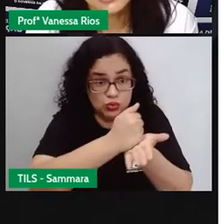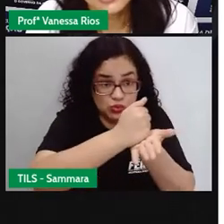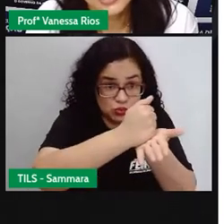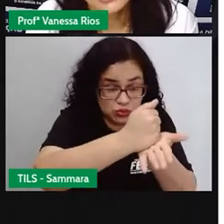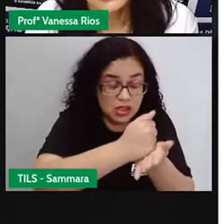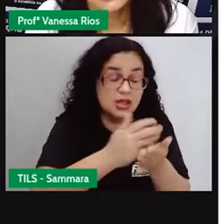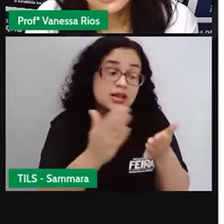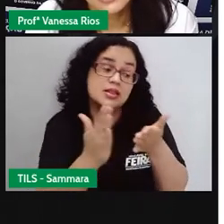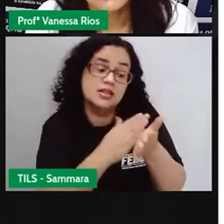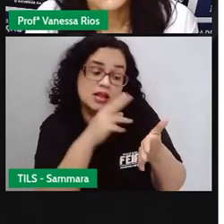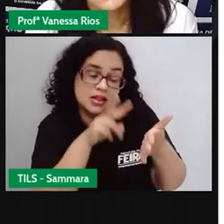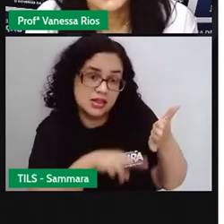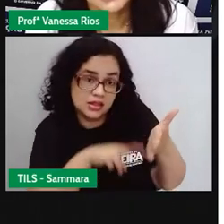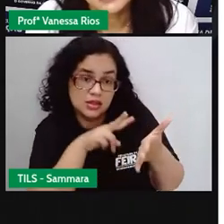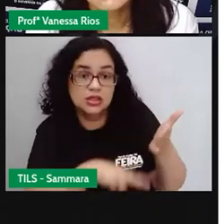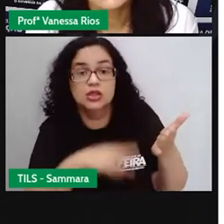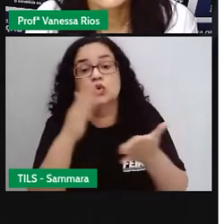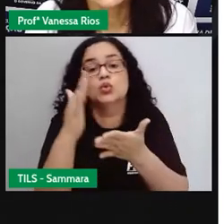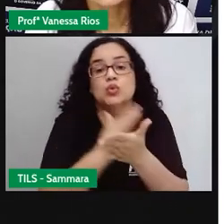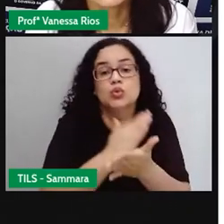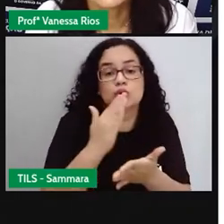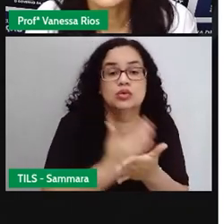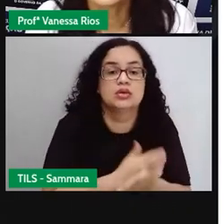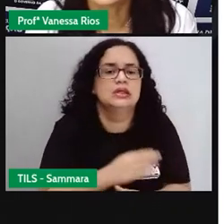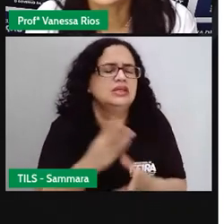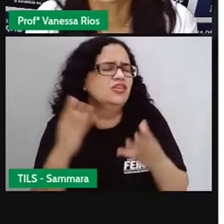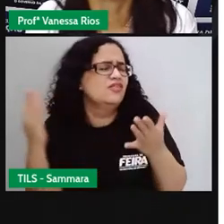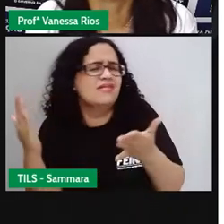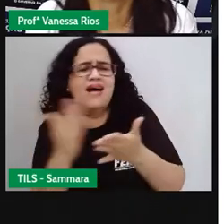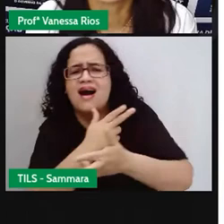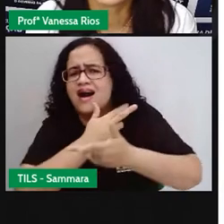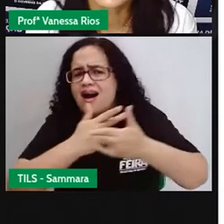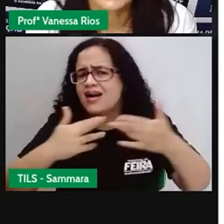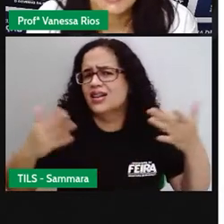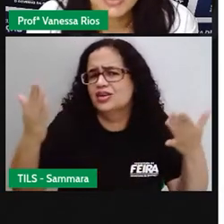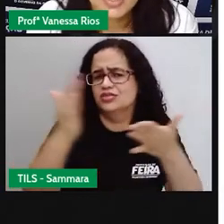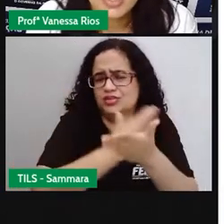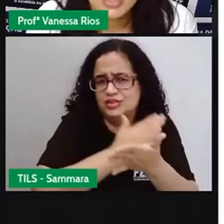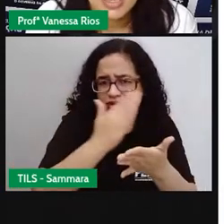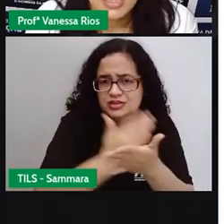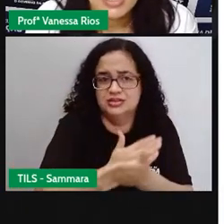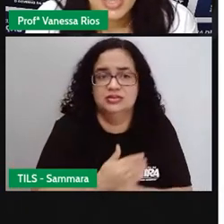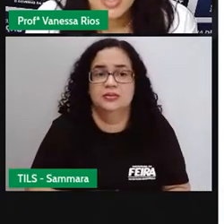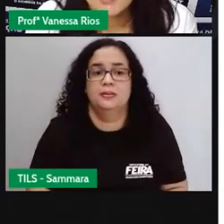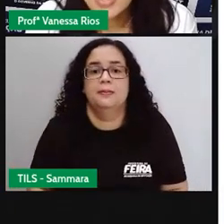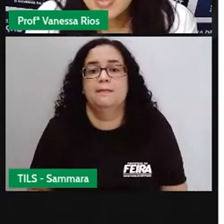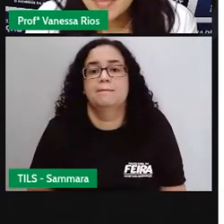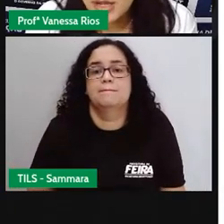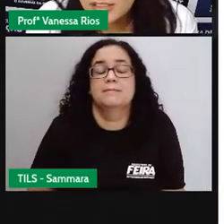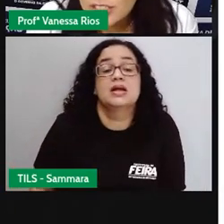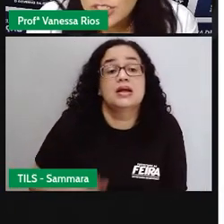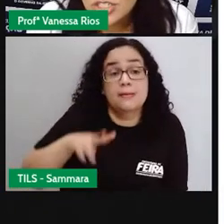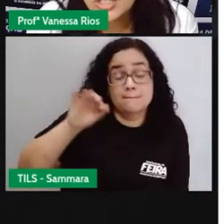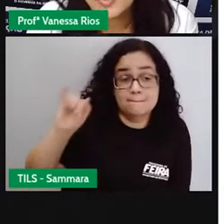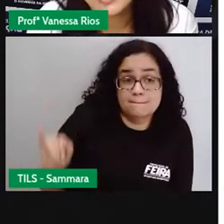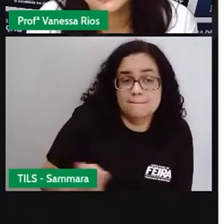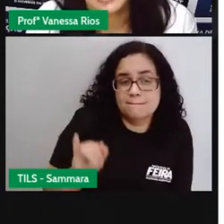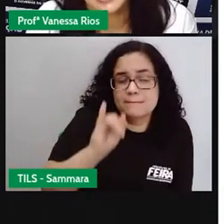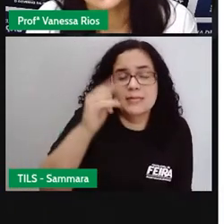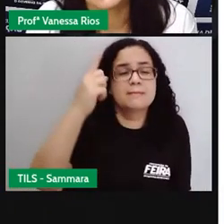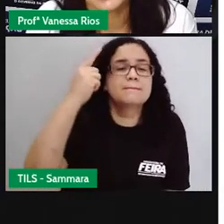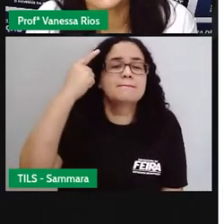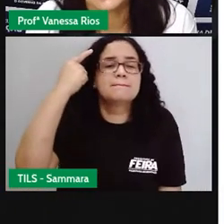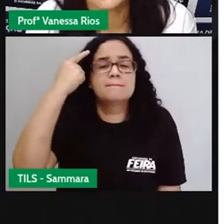da leitura. livros, livros, muitos e muitos livros. E aí, é bem importante a gente